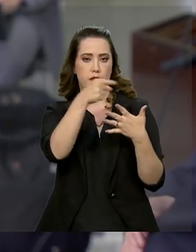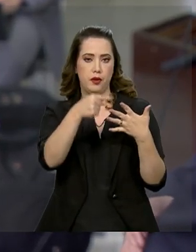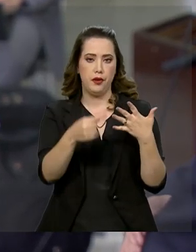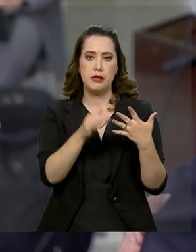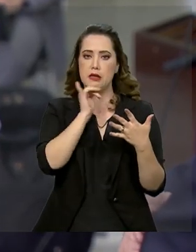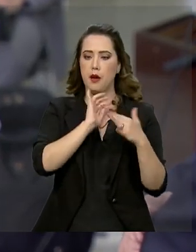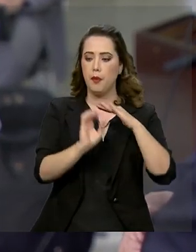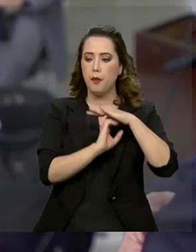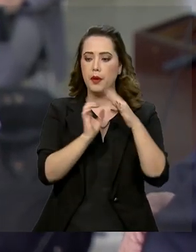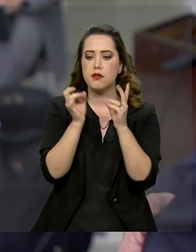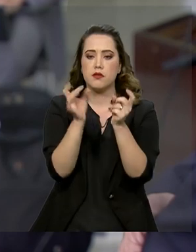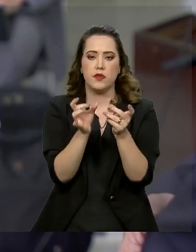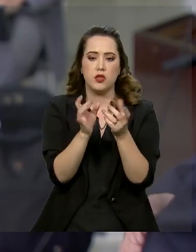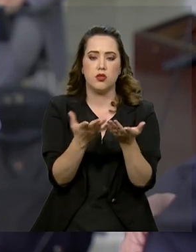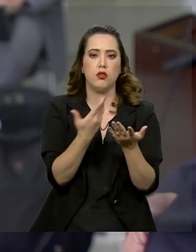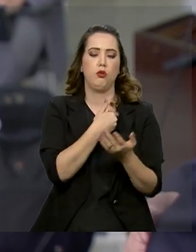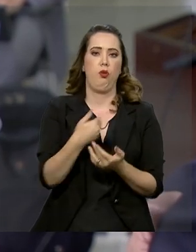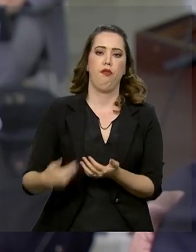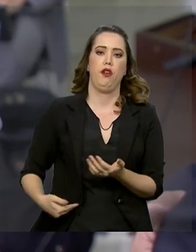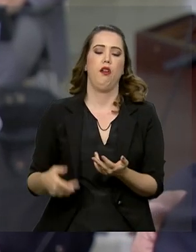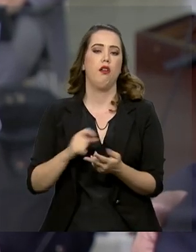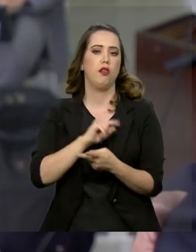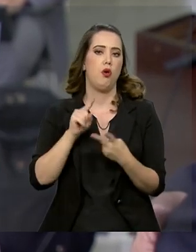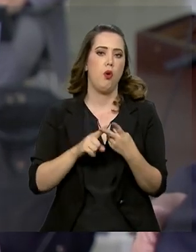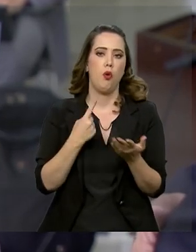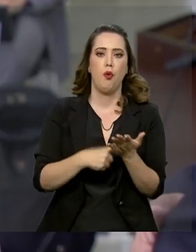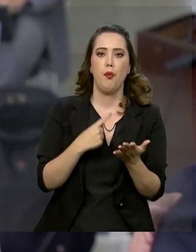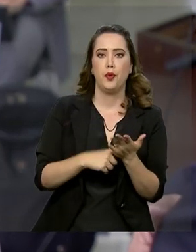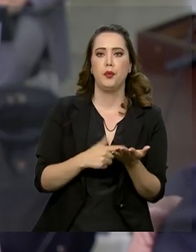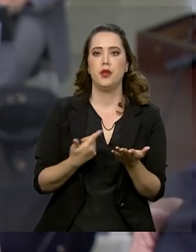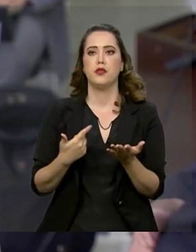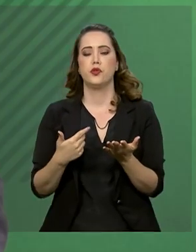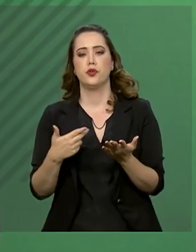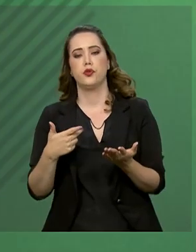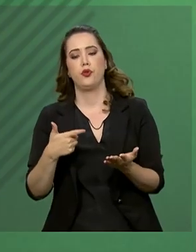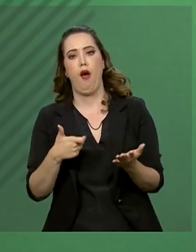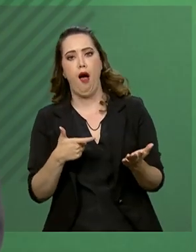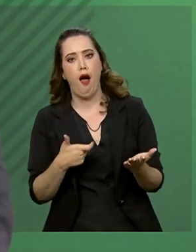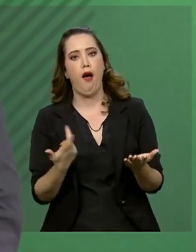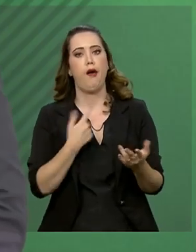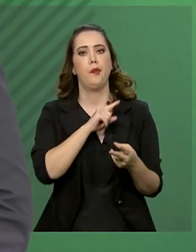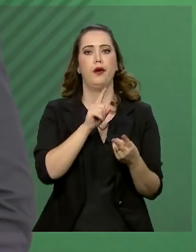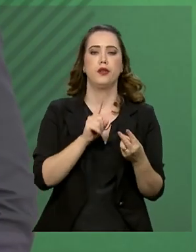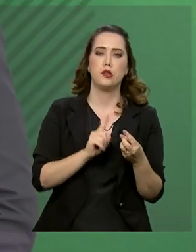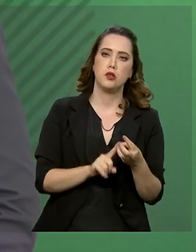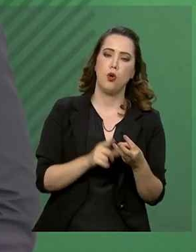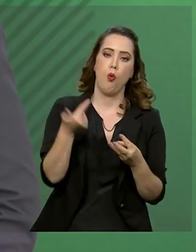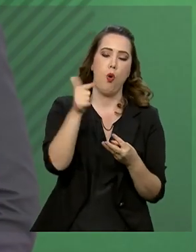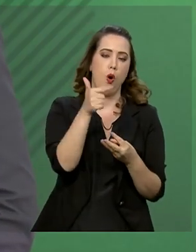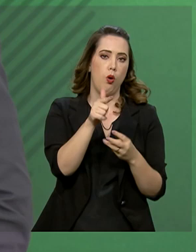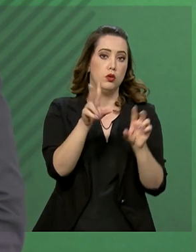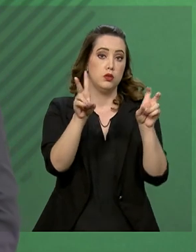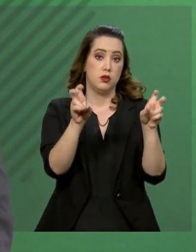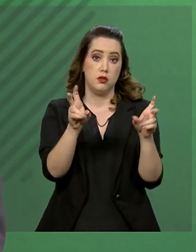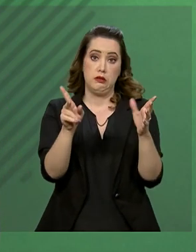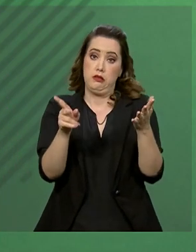de privatizações, ou mesmo a agenda relacionada à questão de armas e outras questões que são específicas